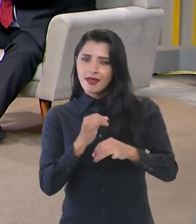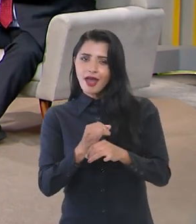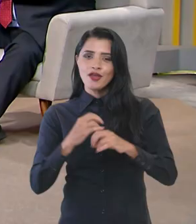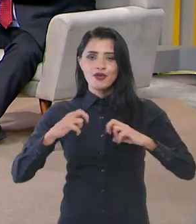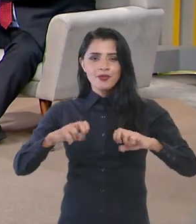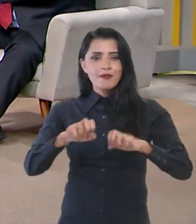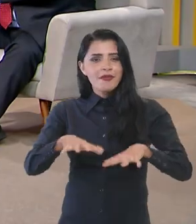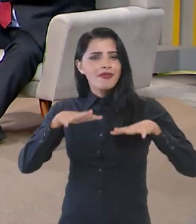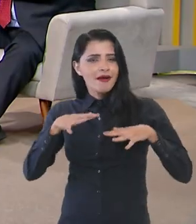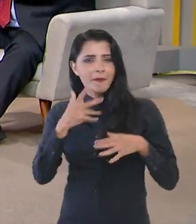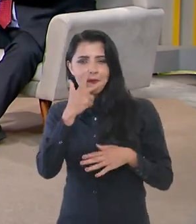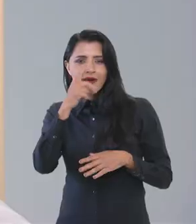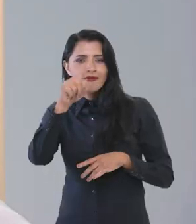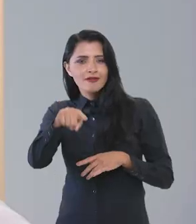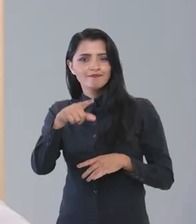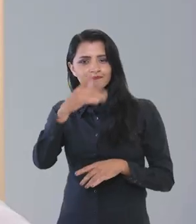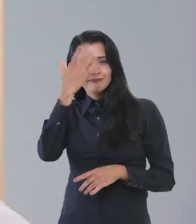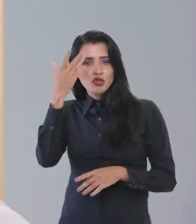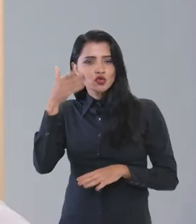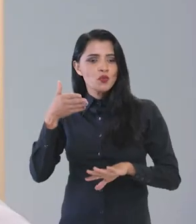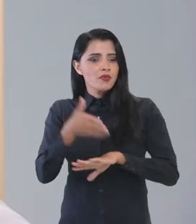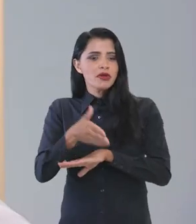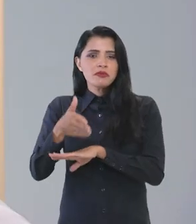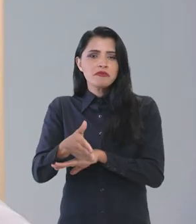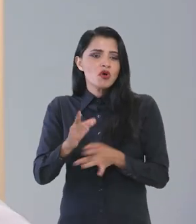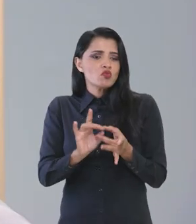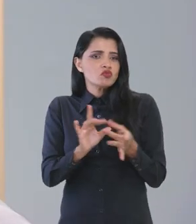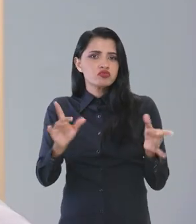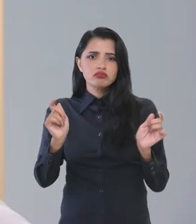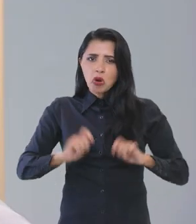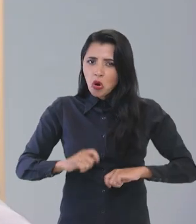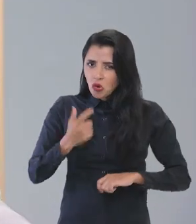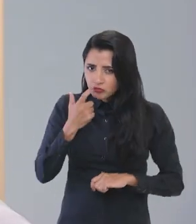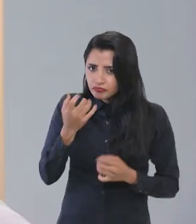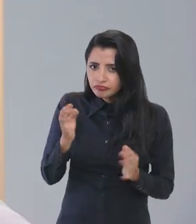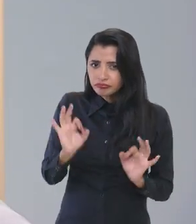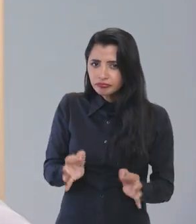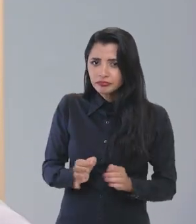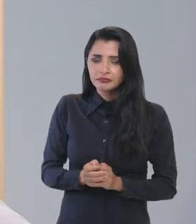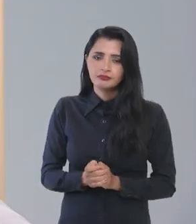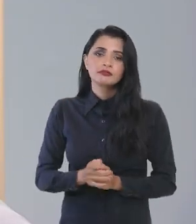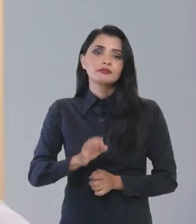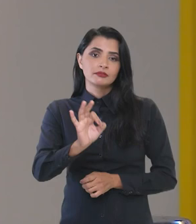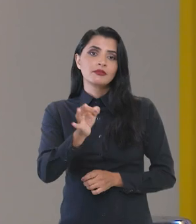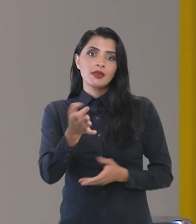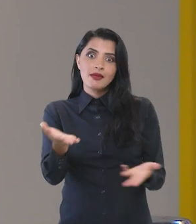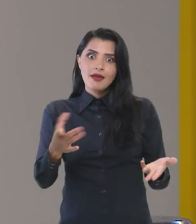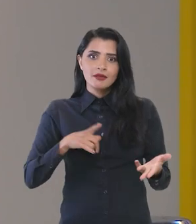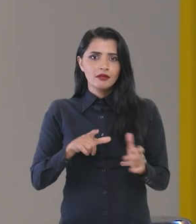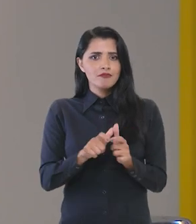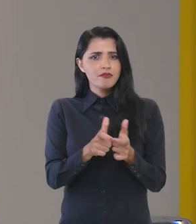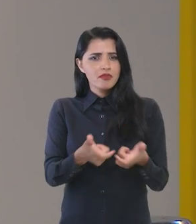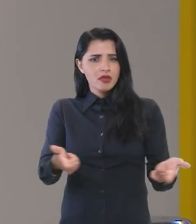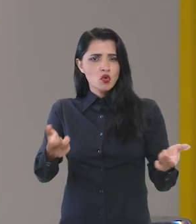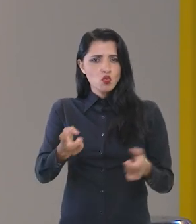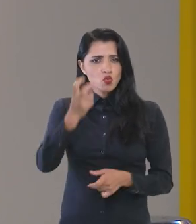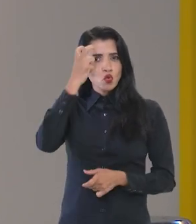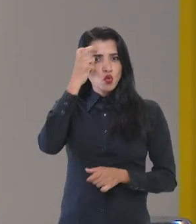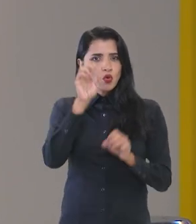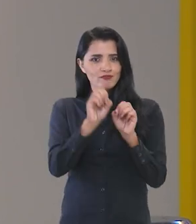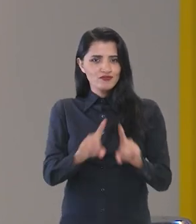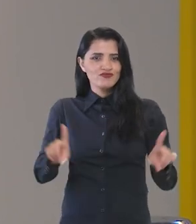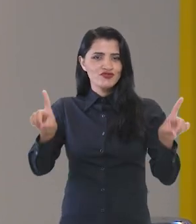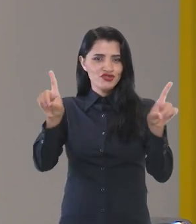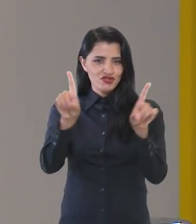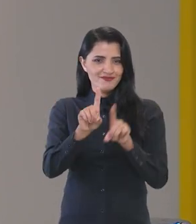plenárias. Me parece que é deixar o cidadão participar onde ele estiver mais à vontade, não é isso? Justamente. E tem crescido muito essa